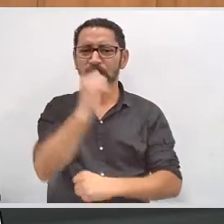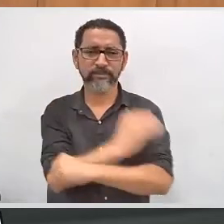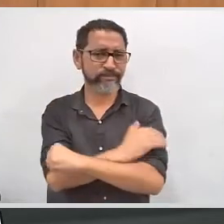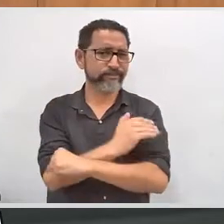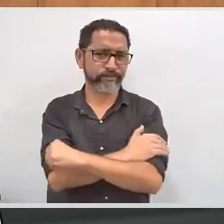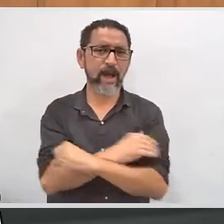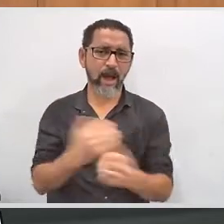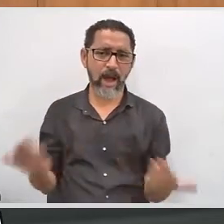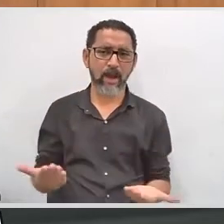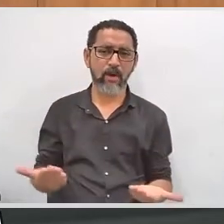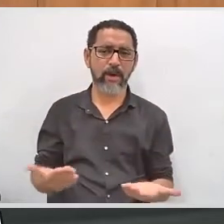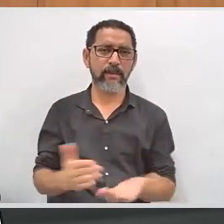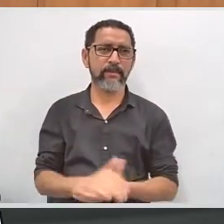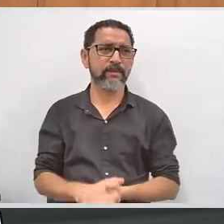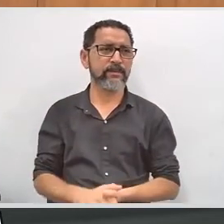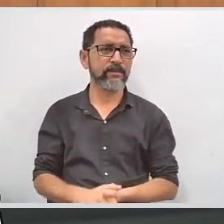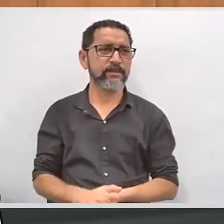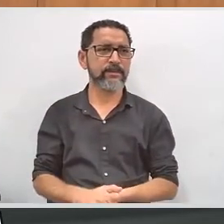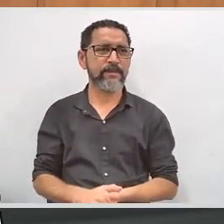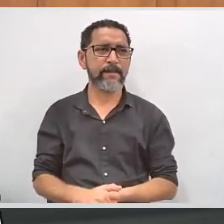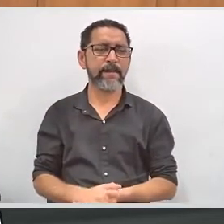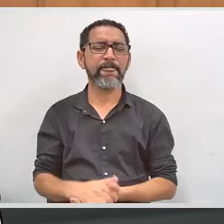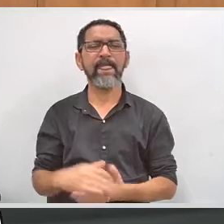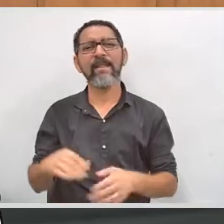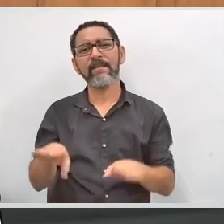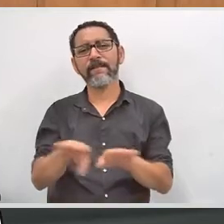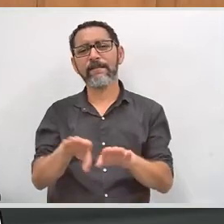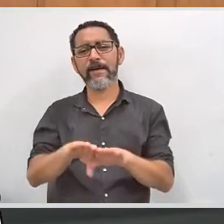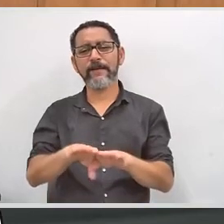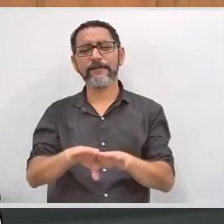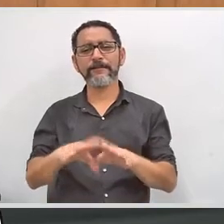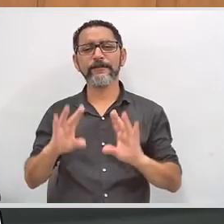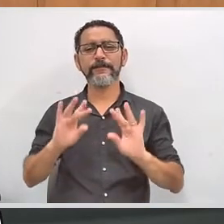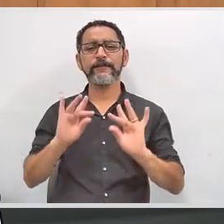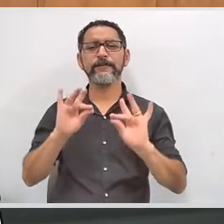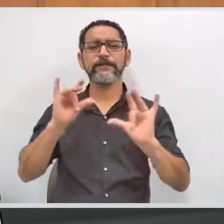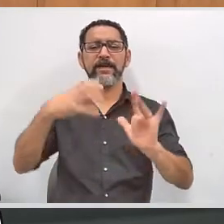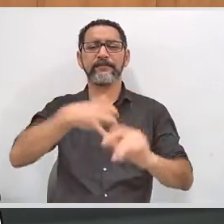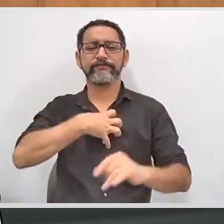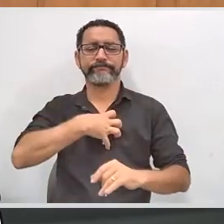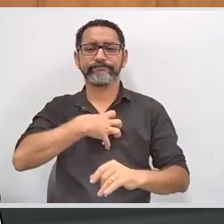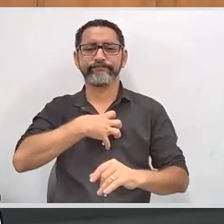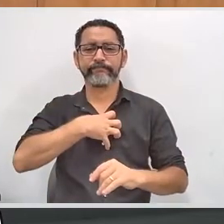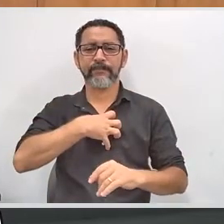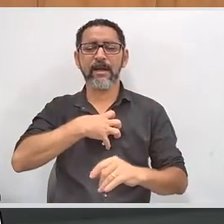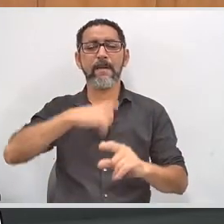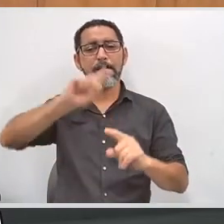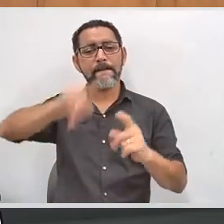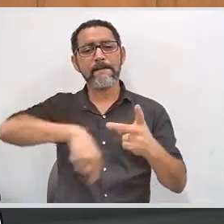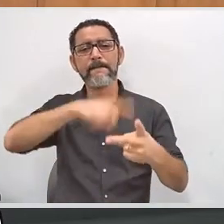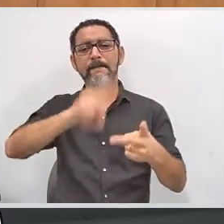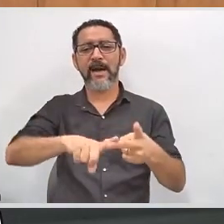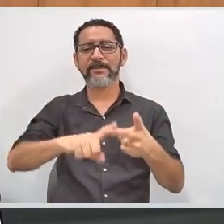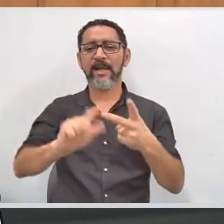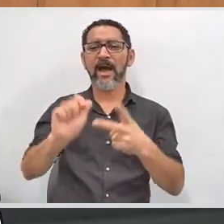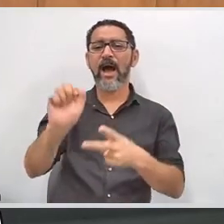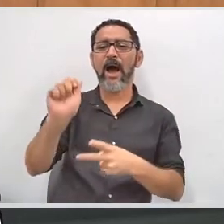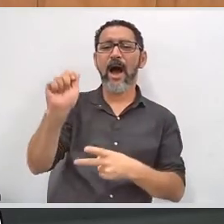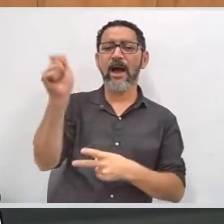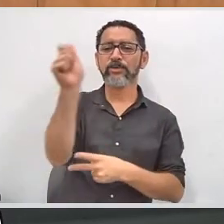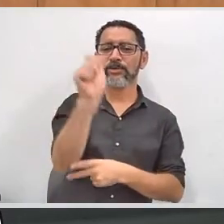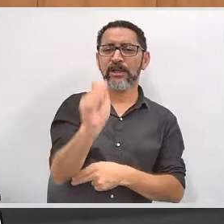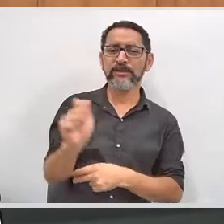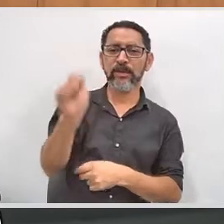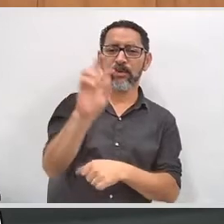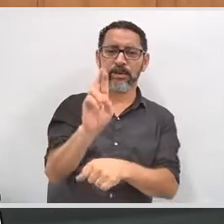envolvido com o apoio dessa comissão. Sensibilização do público-alvo e de suas entidades representativas para o